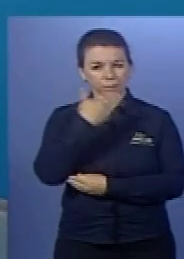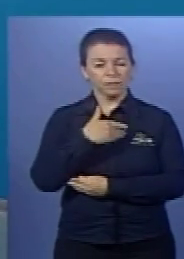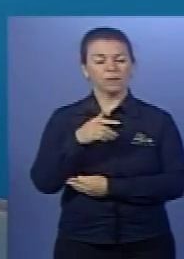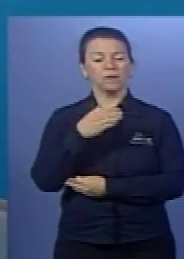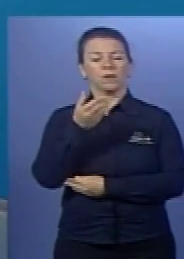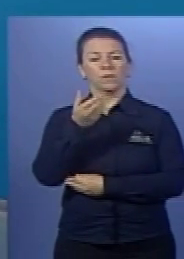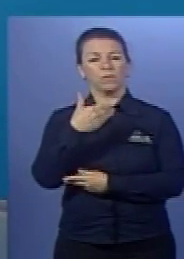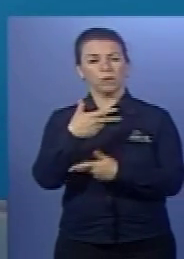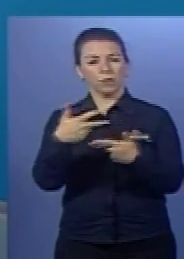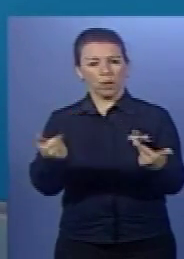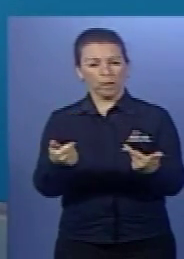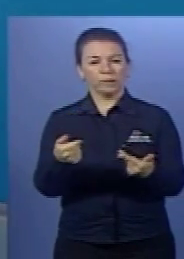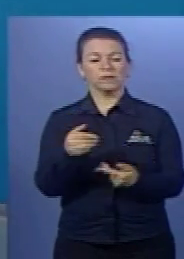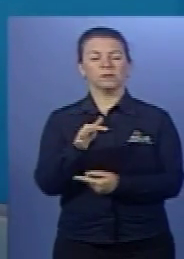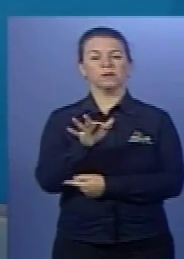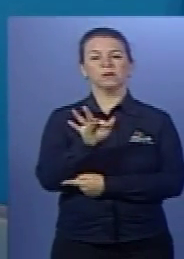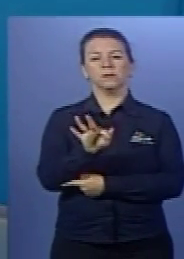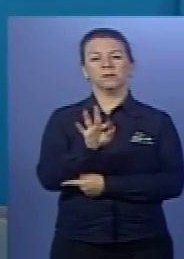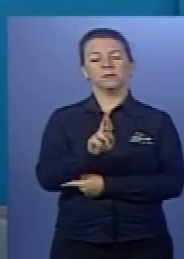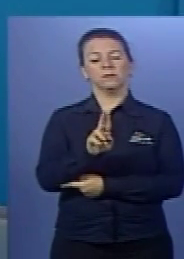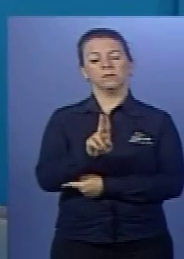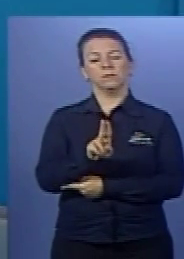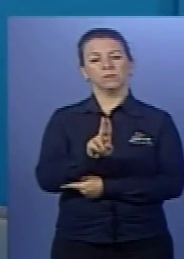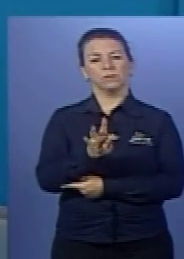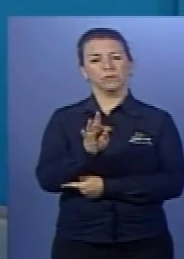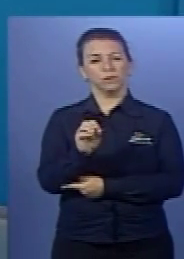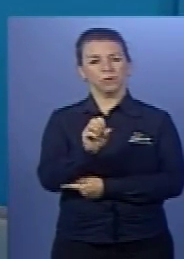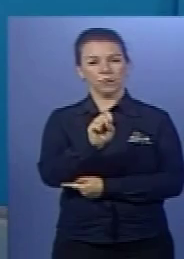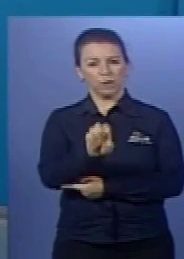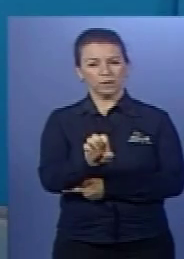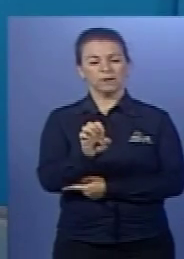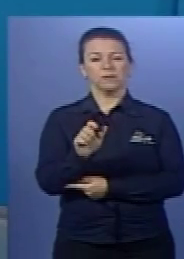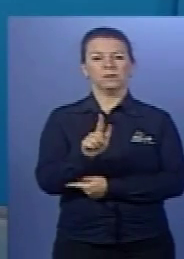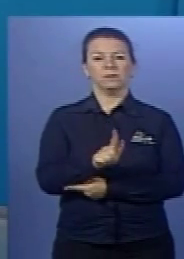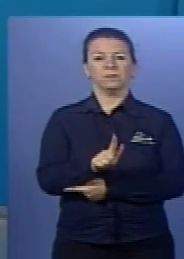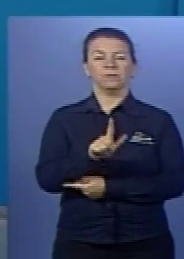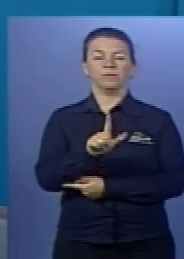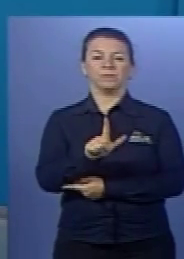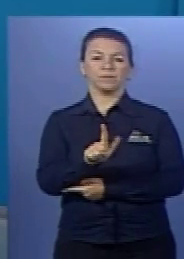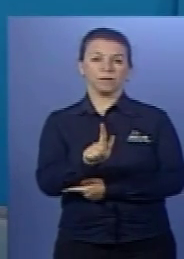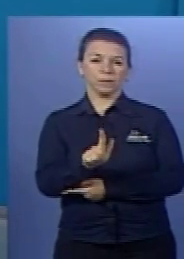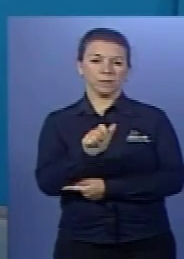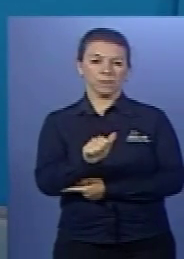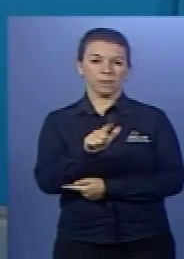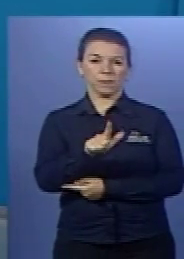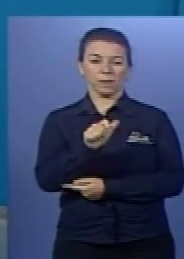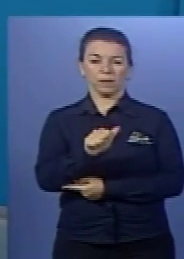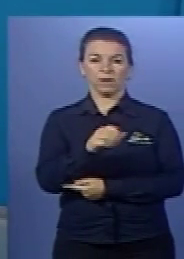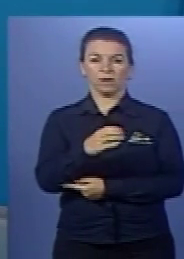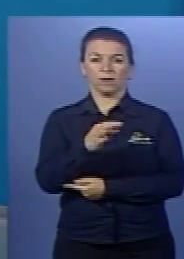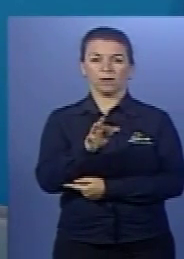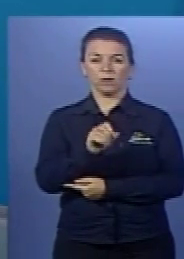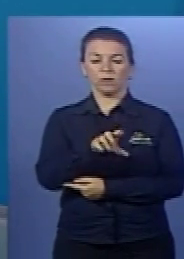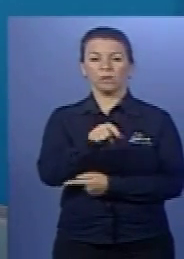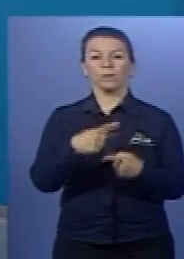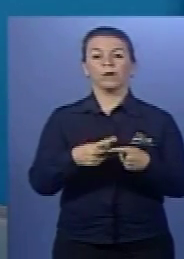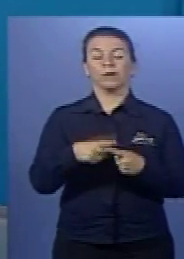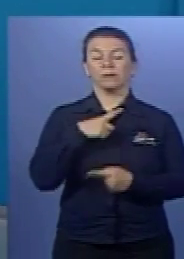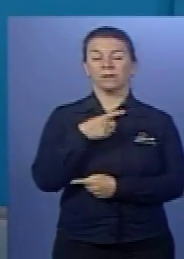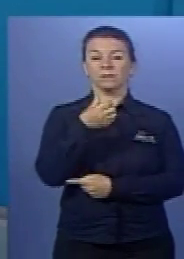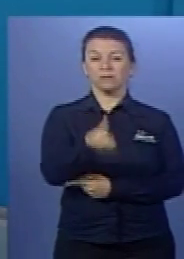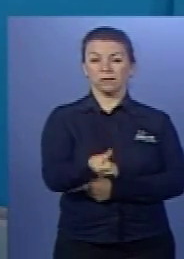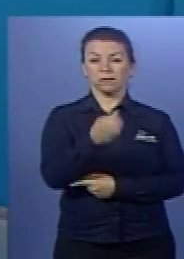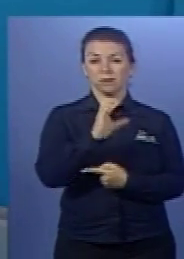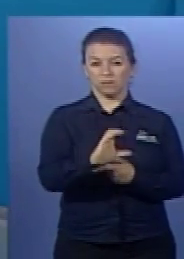frutose, lembra? E galactose, que são os monossacarídeos com seis carbonos. E tem os com cinco